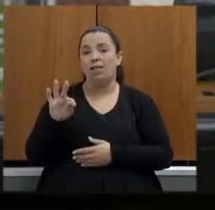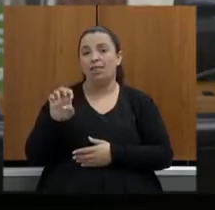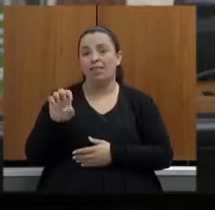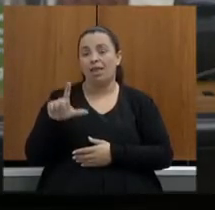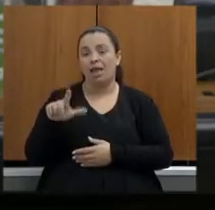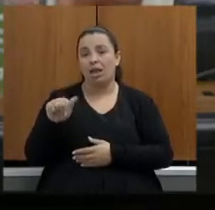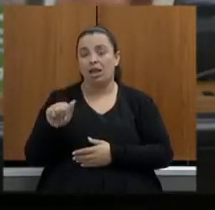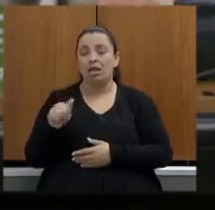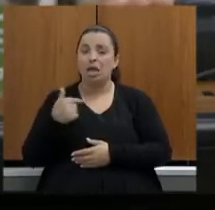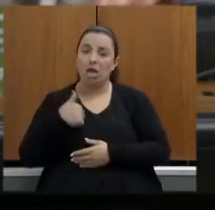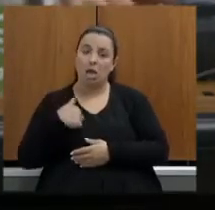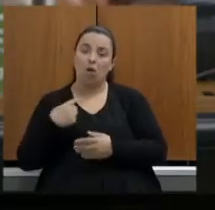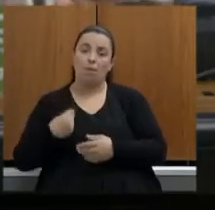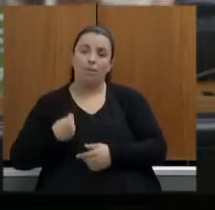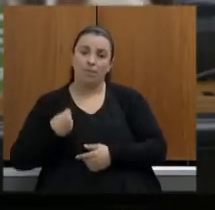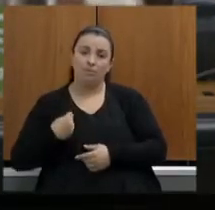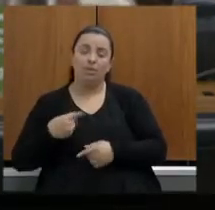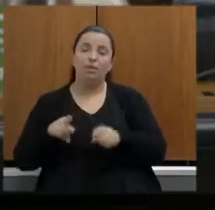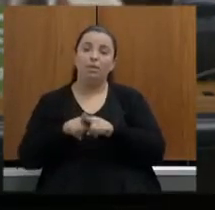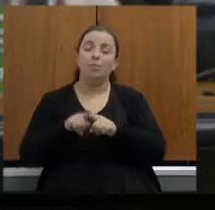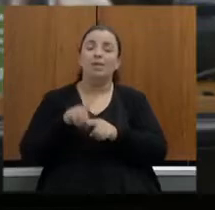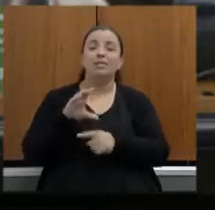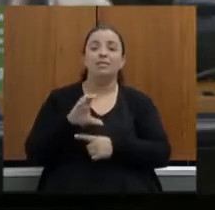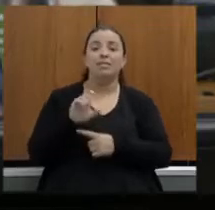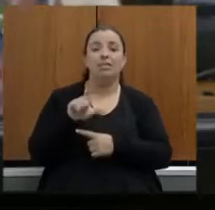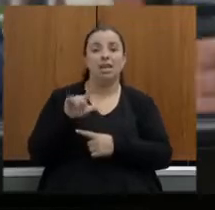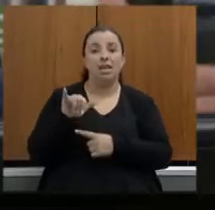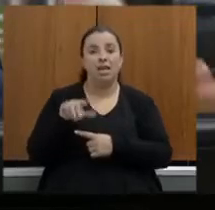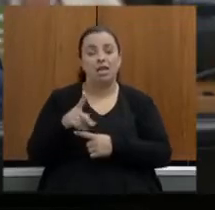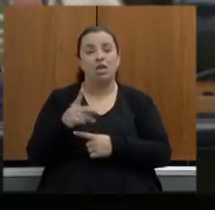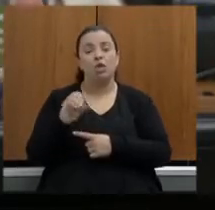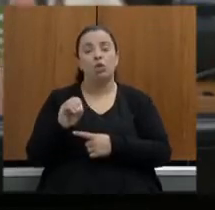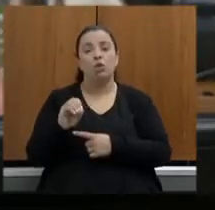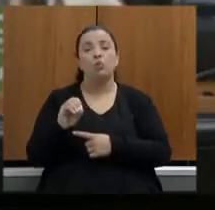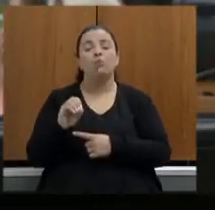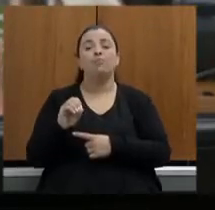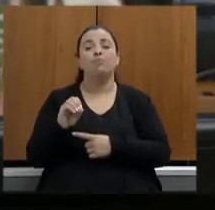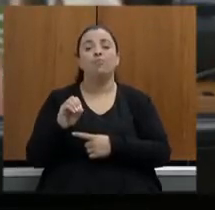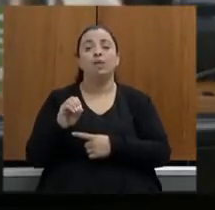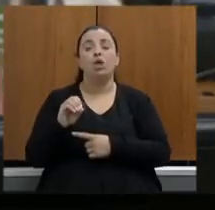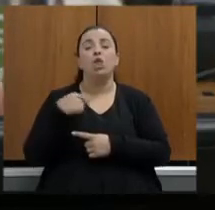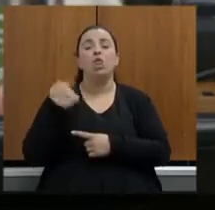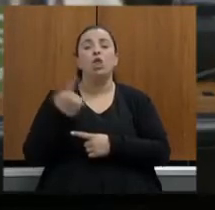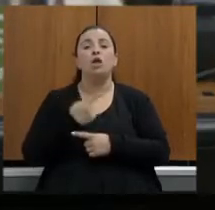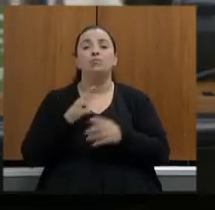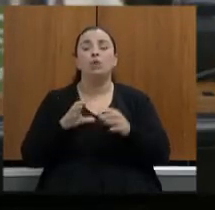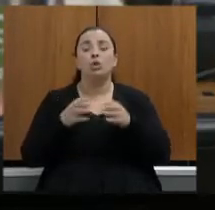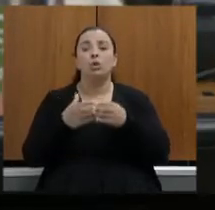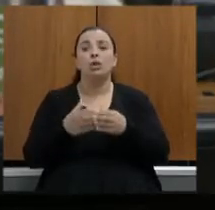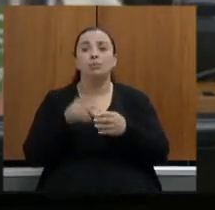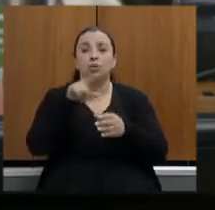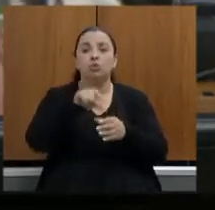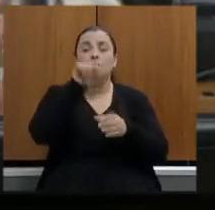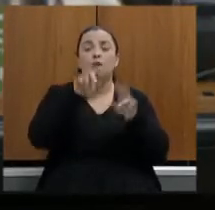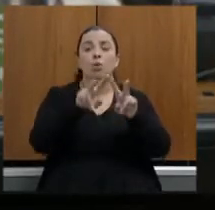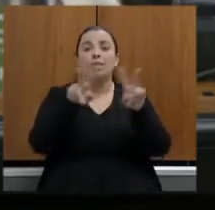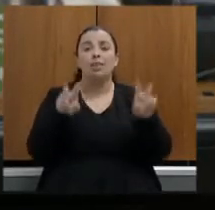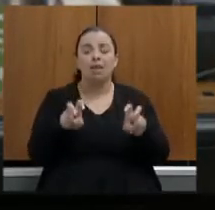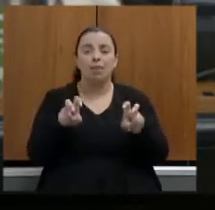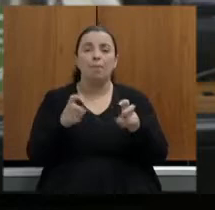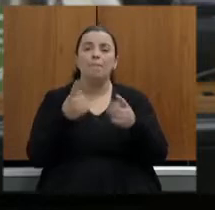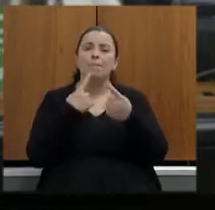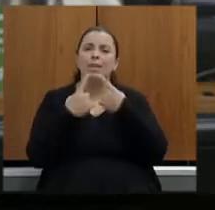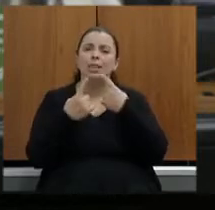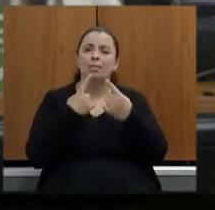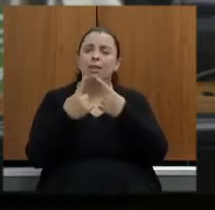o Celinho se trouxe ao deputado Charles Santos nós reunimos a comissão e tiramos um tema para debater dentro da atividade